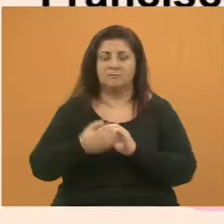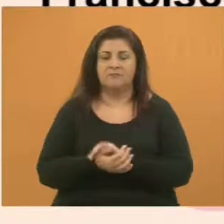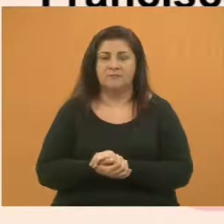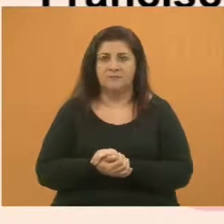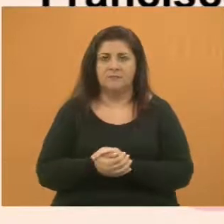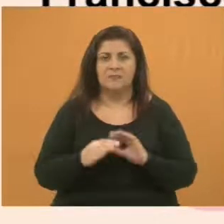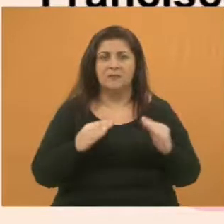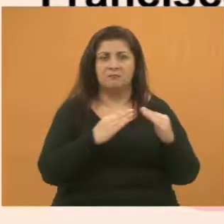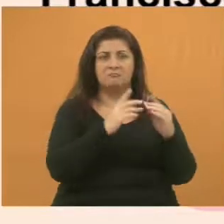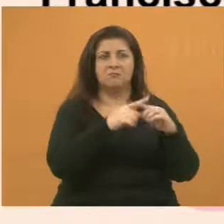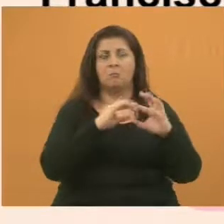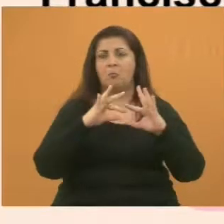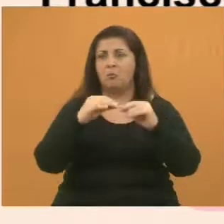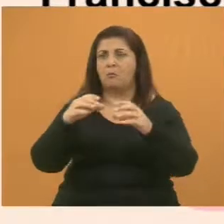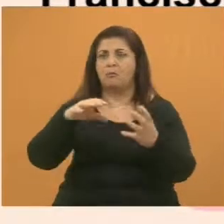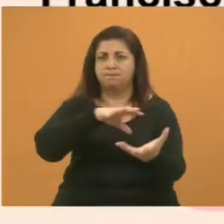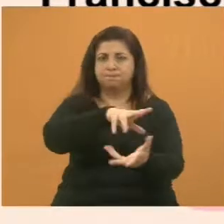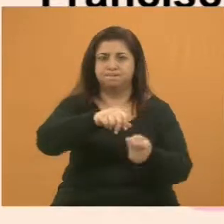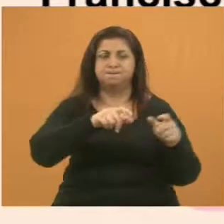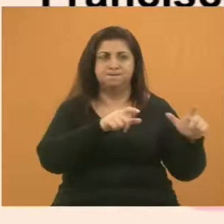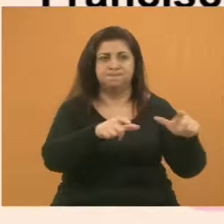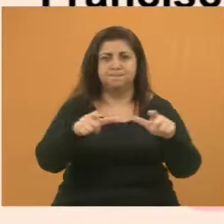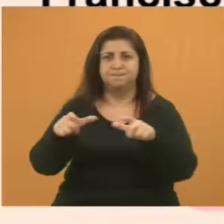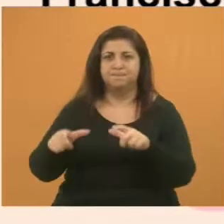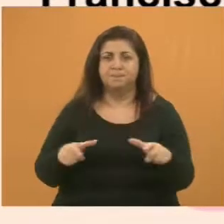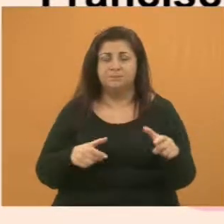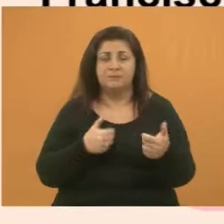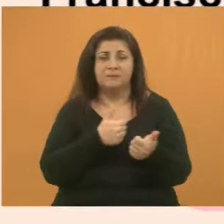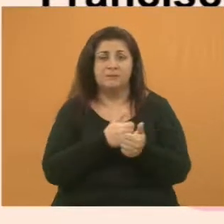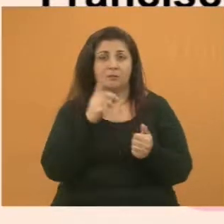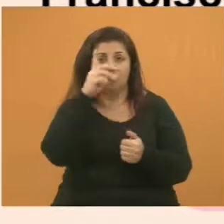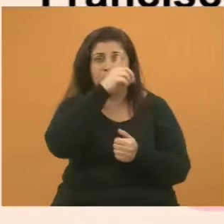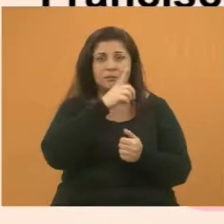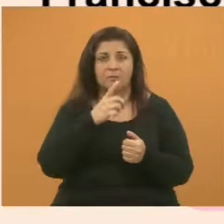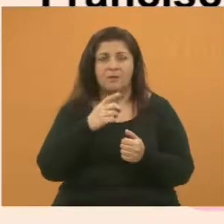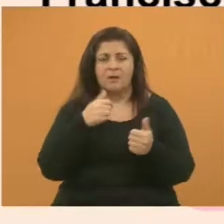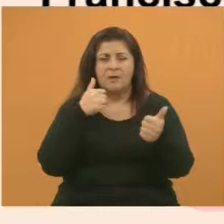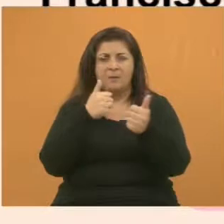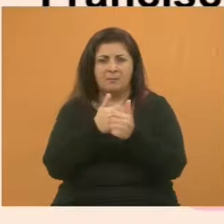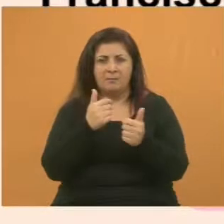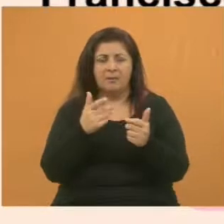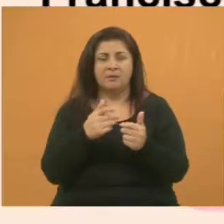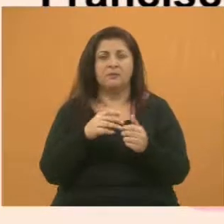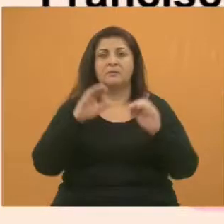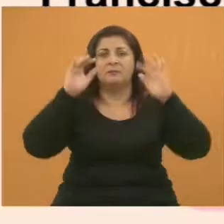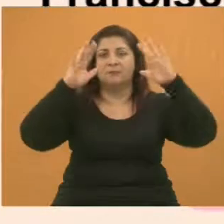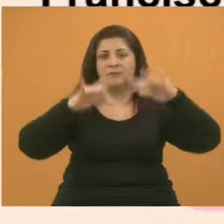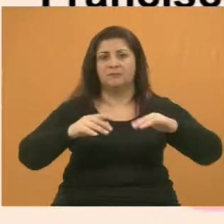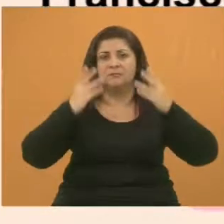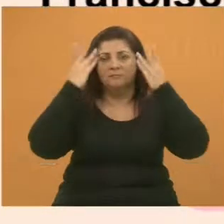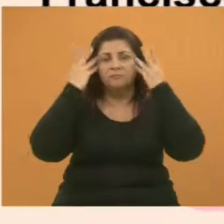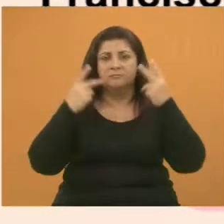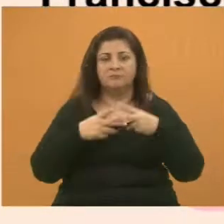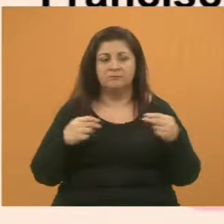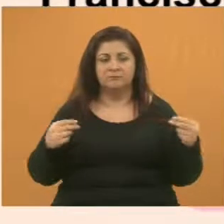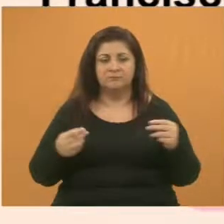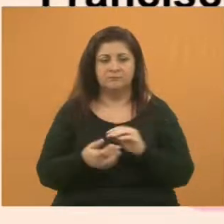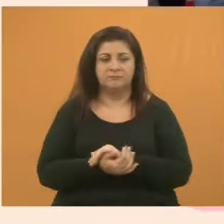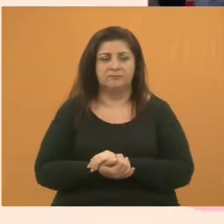Igreja de todo o mundo reserva o domingo mais próximo da data para abençoar todos os animais. Próximo.